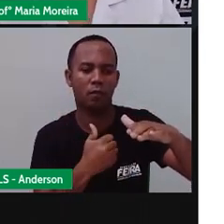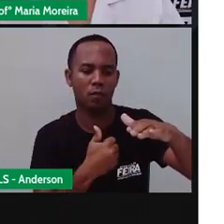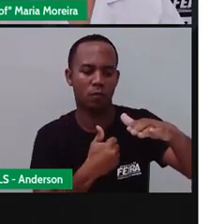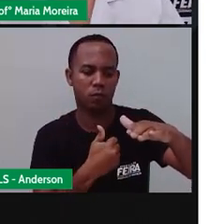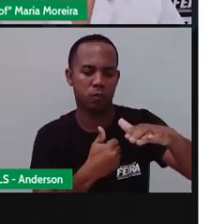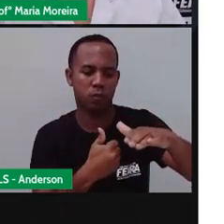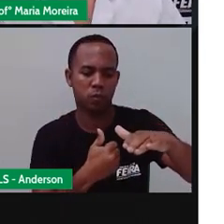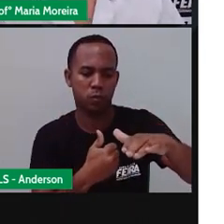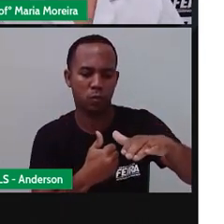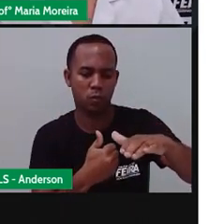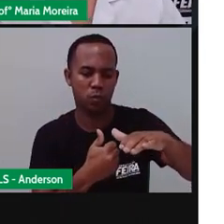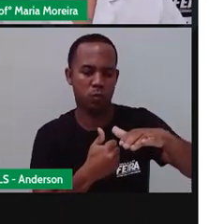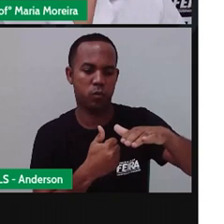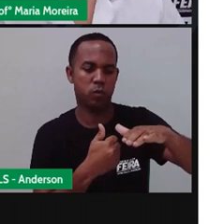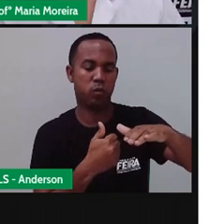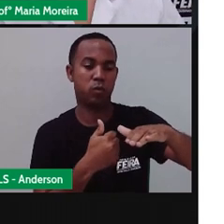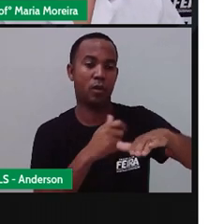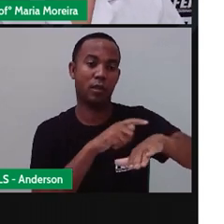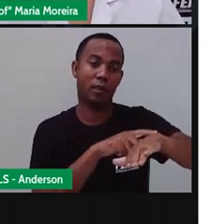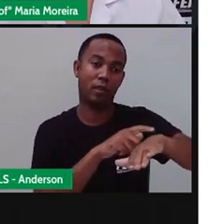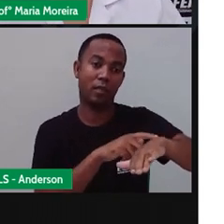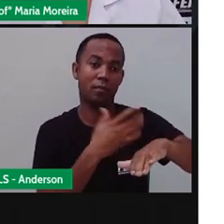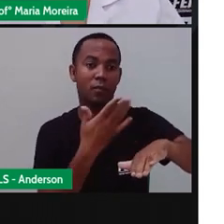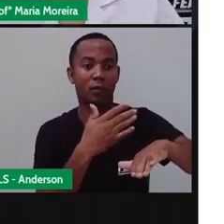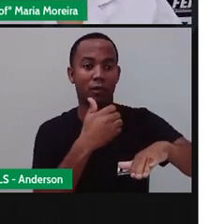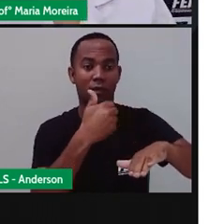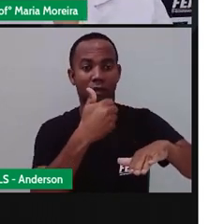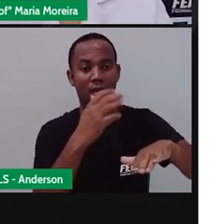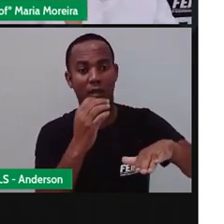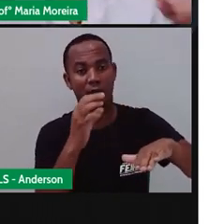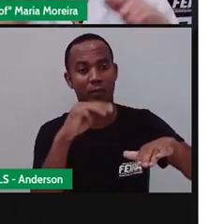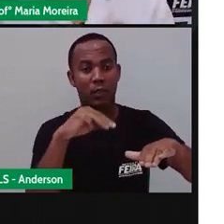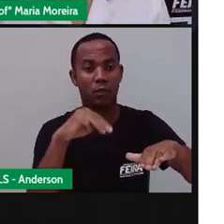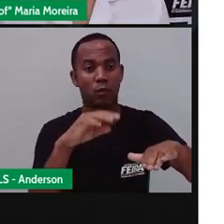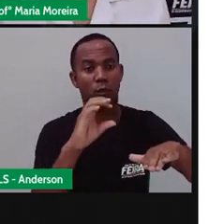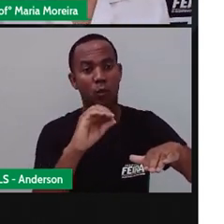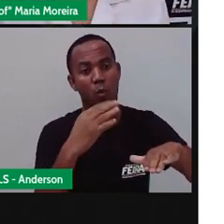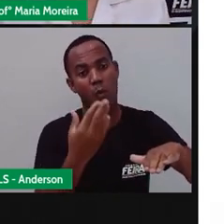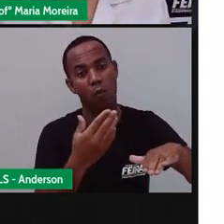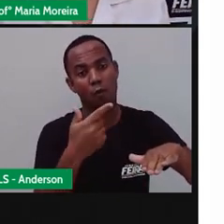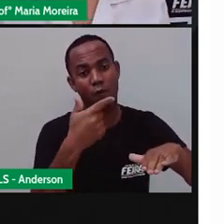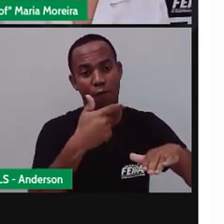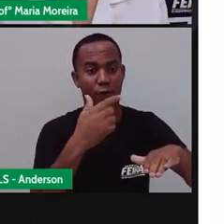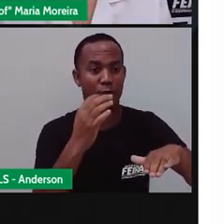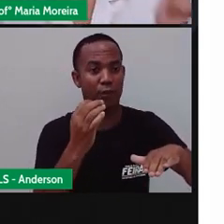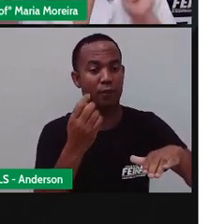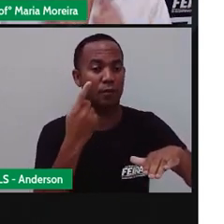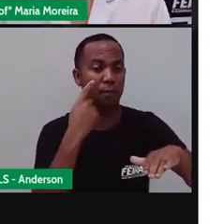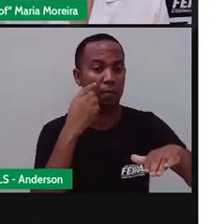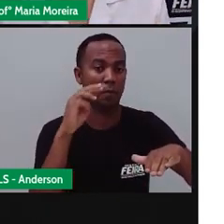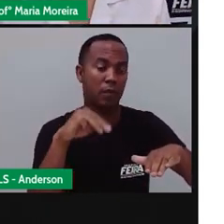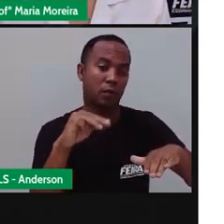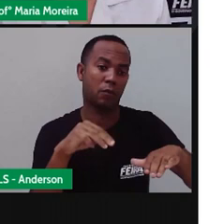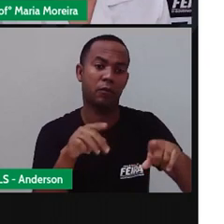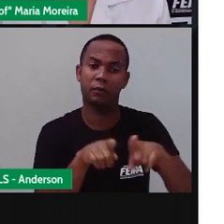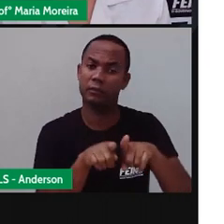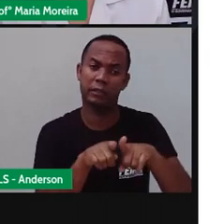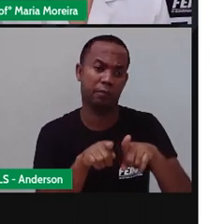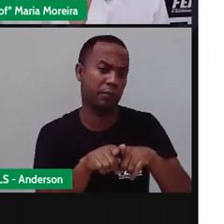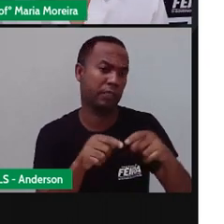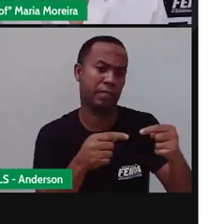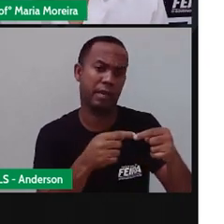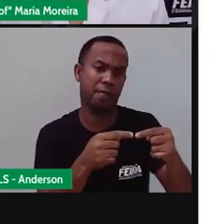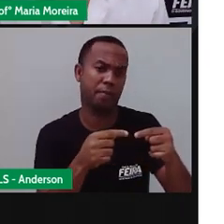já faz isso pra você. Já diz o tempo. Já fala a distância. É tudo direitinho. No Google também faz isso. No Waze também faz